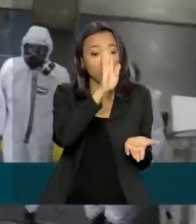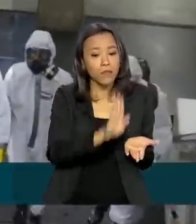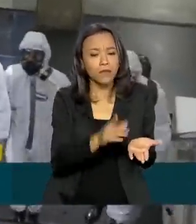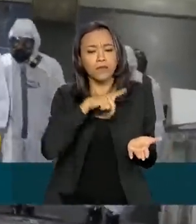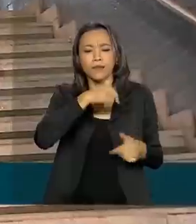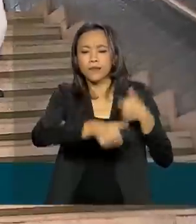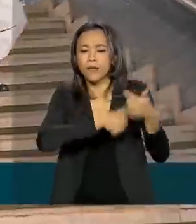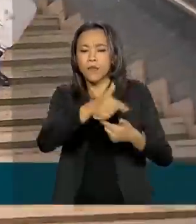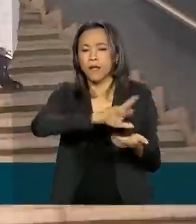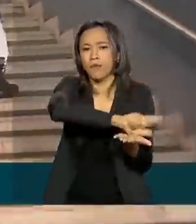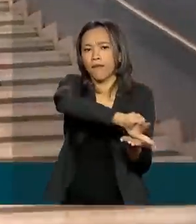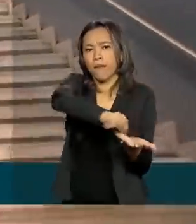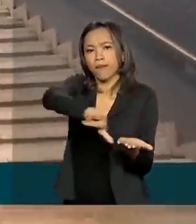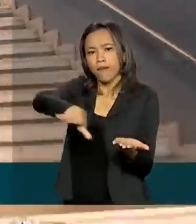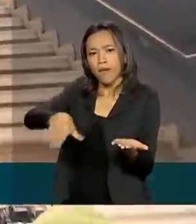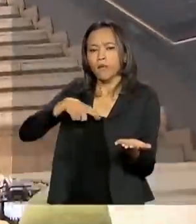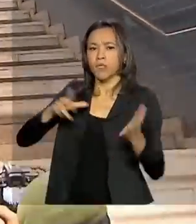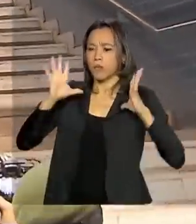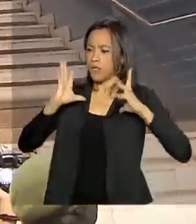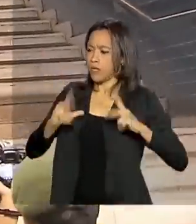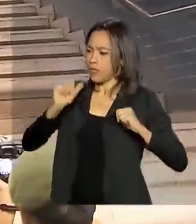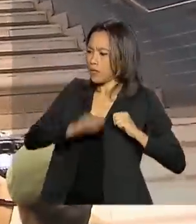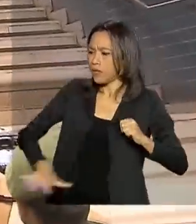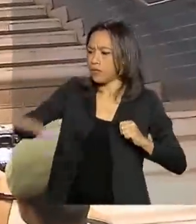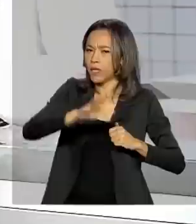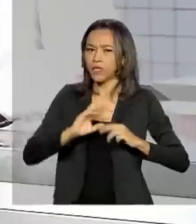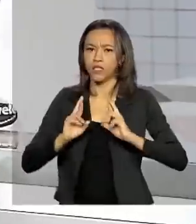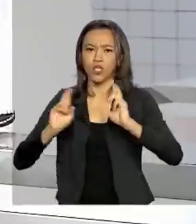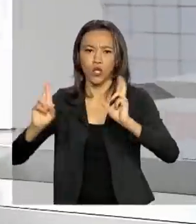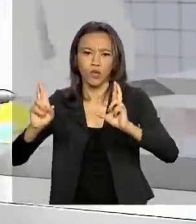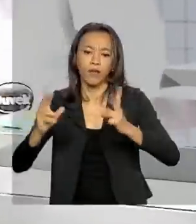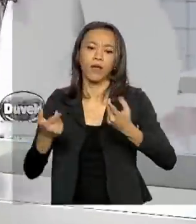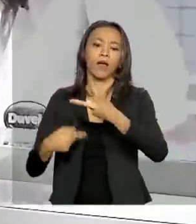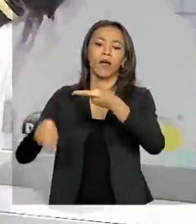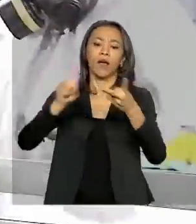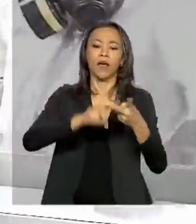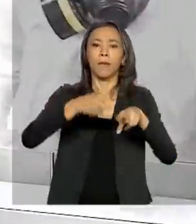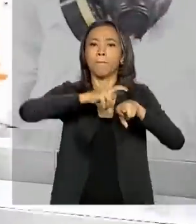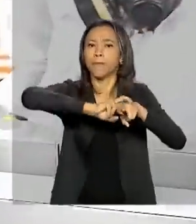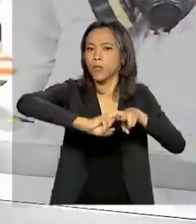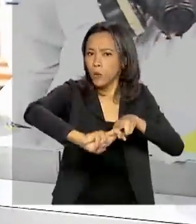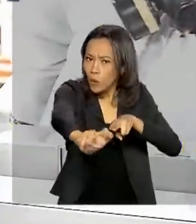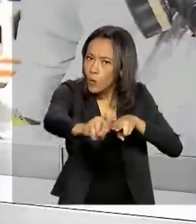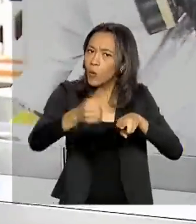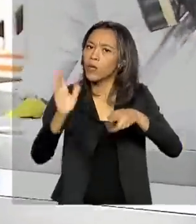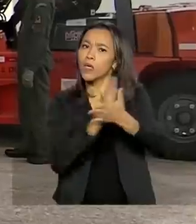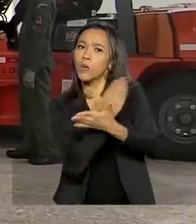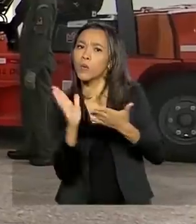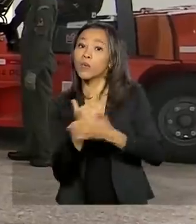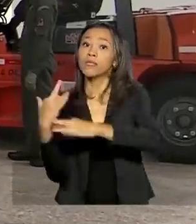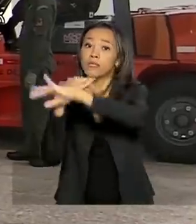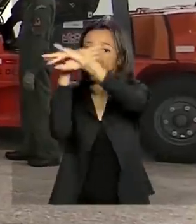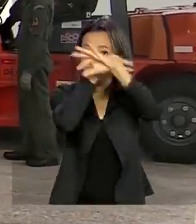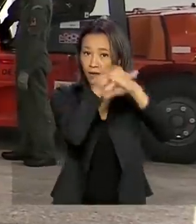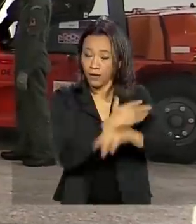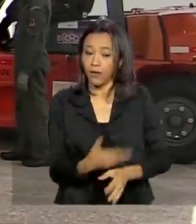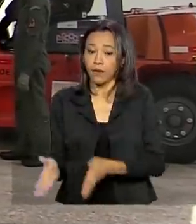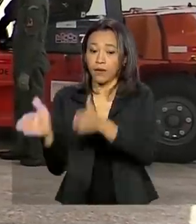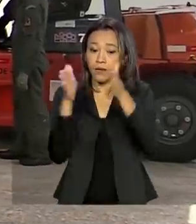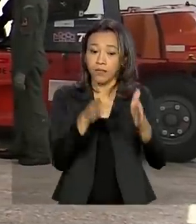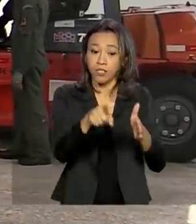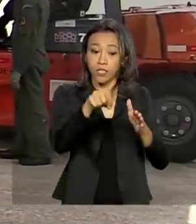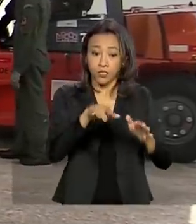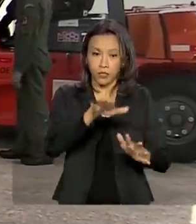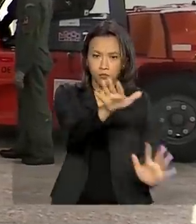diversas áreas, como na descontaminação de rodoviárias e estações de metrô em algumas cidades, transporte de